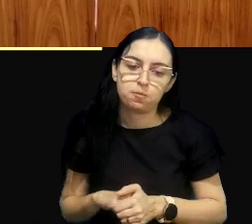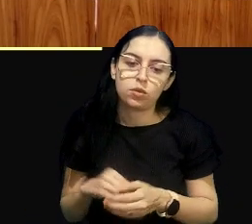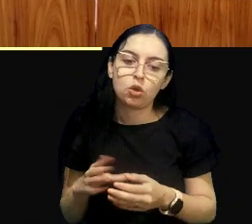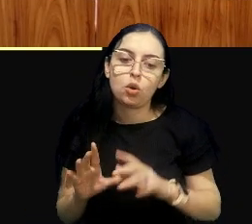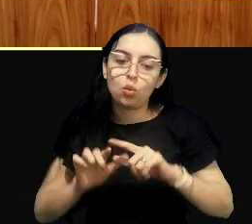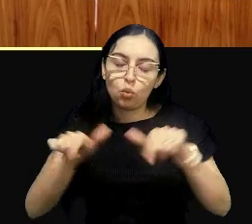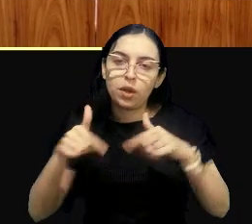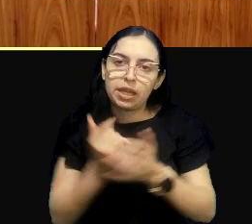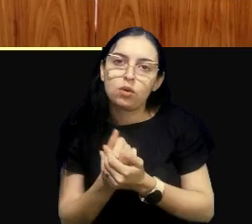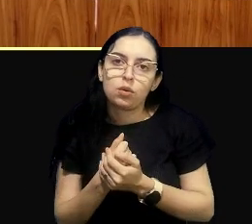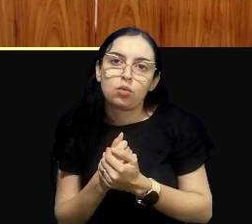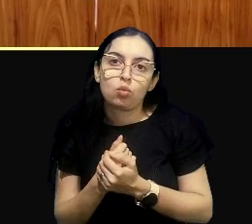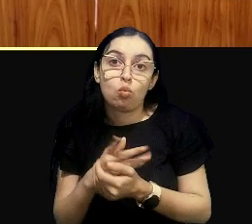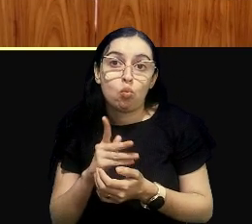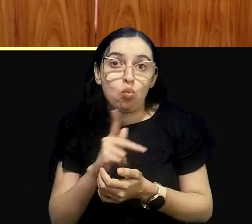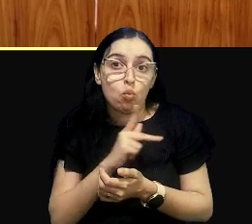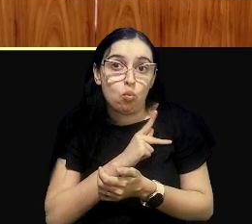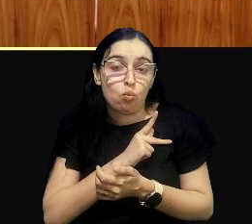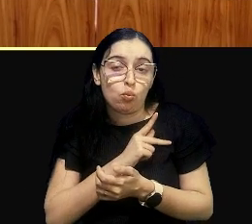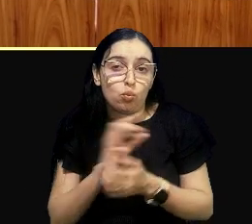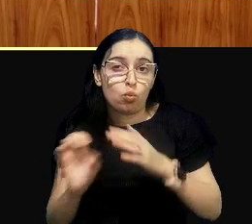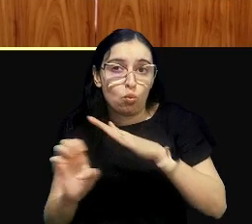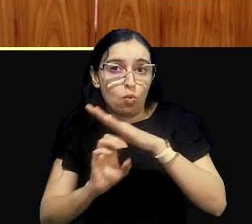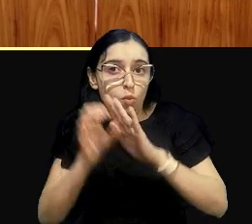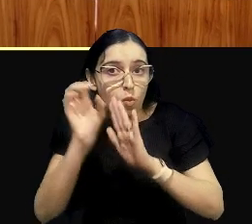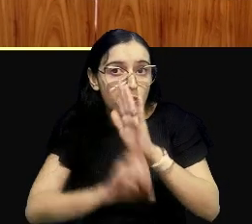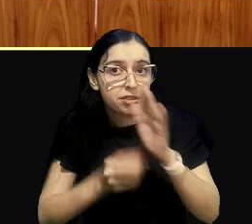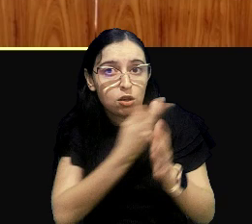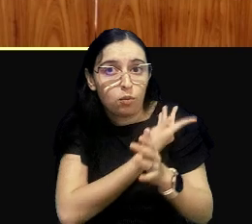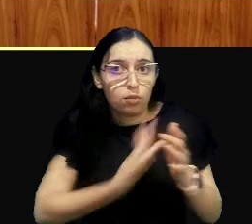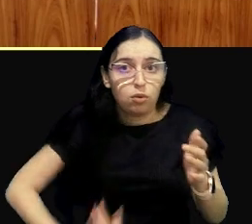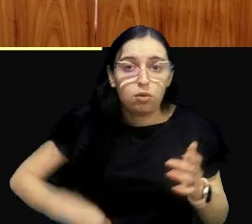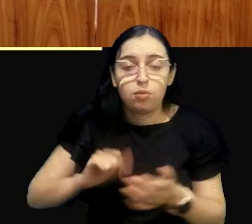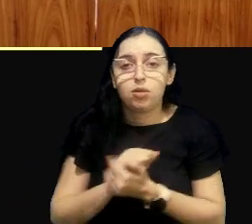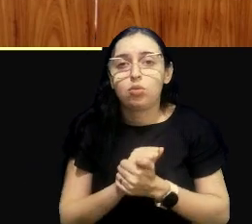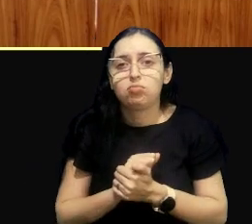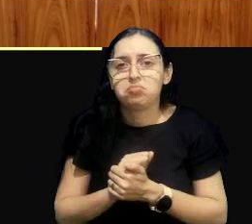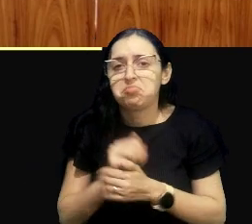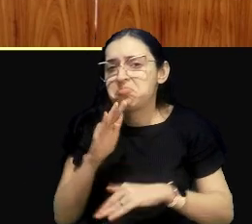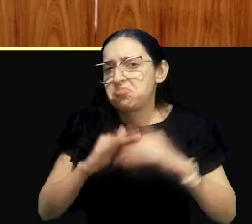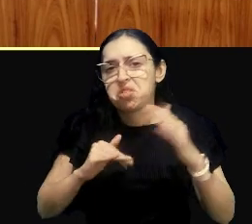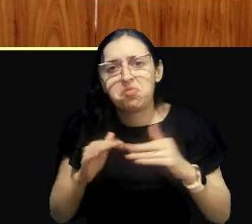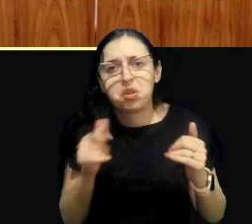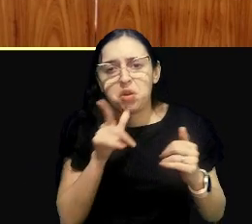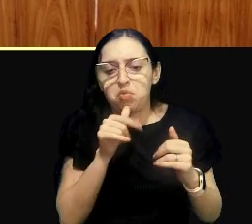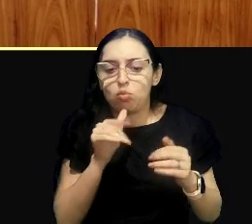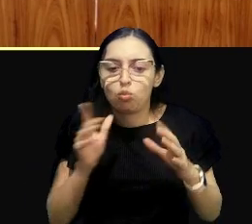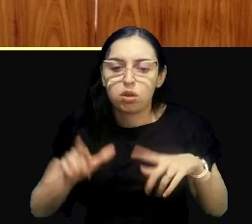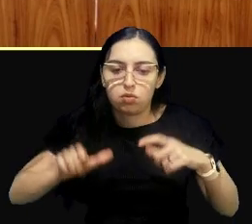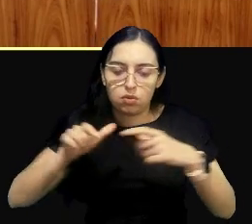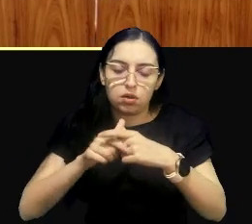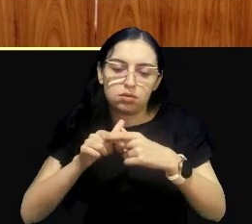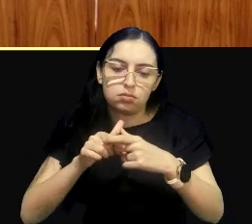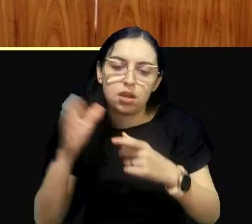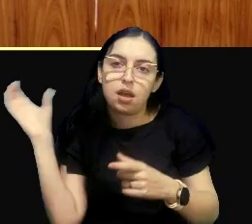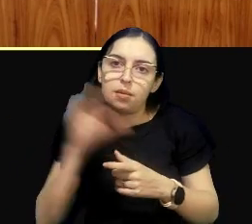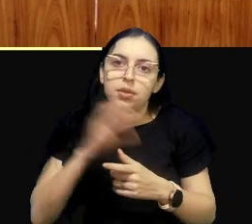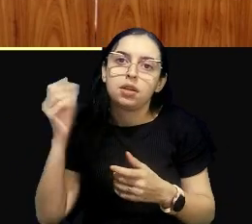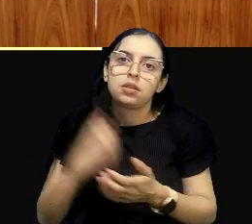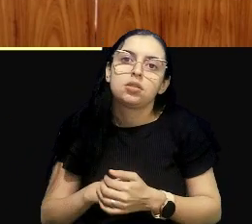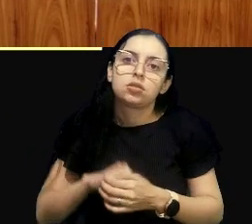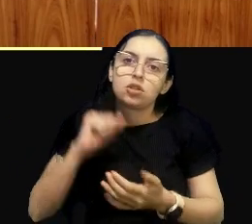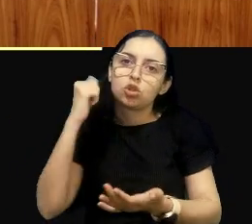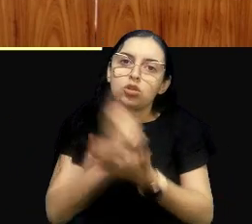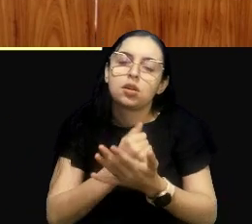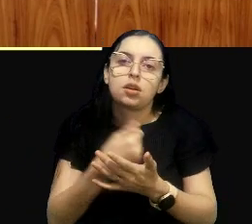é feito pelo órgão público, e nem todos os rios são enquadrados, a maioria, na verdade, não é, e aí, automaticamente, eles recebem a chancela de